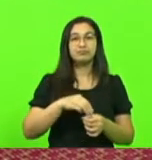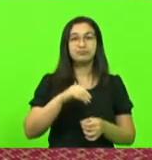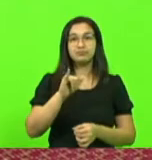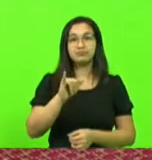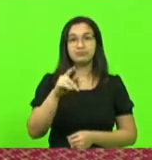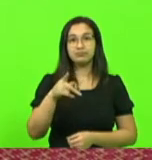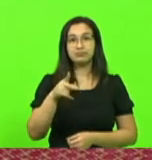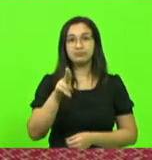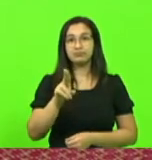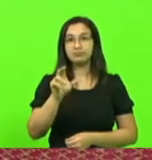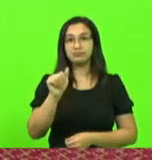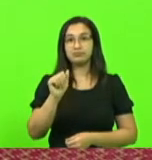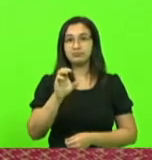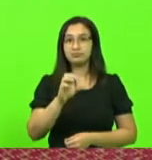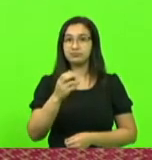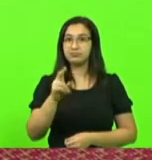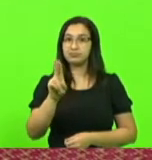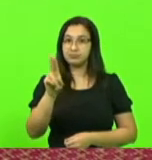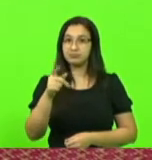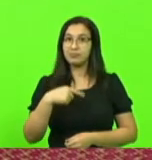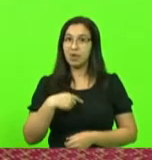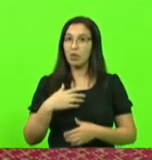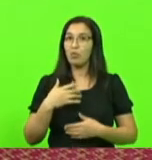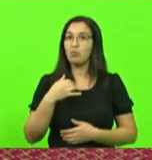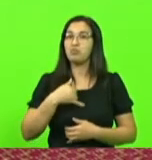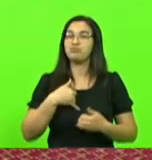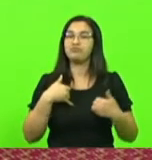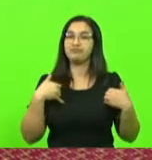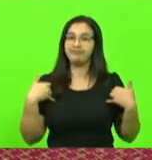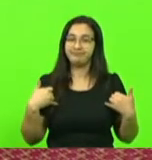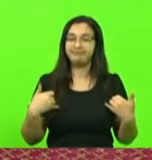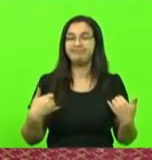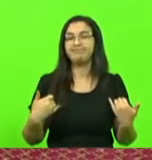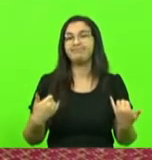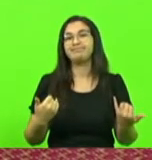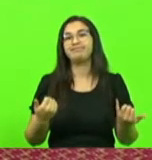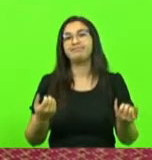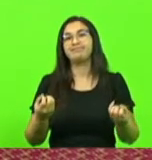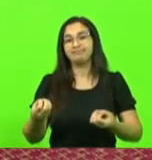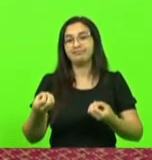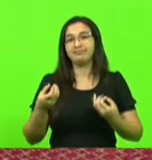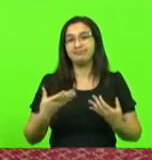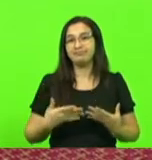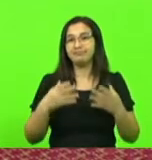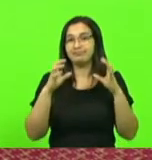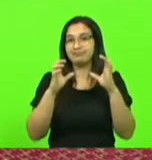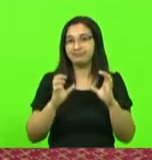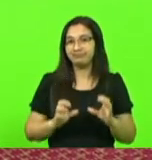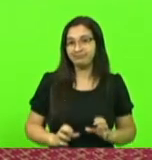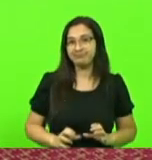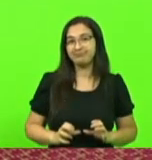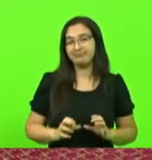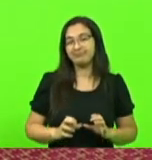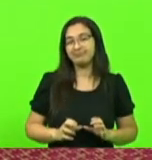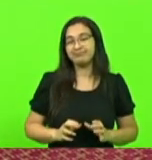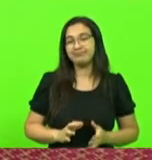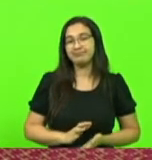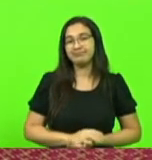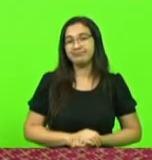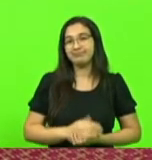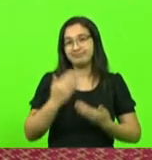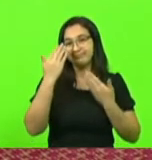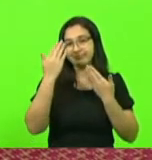orgulho de ter recebido o título de cidadão honorário. eu agradeço ao ex